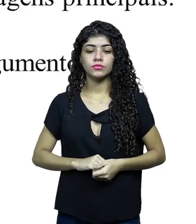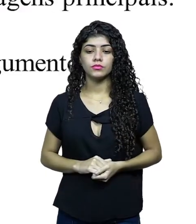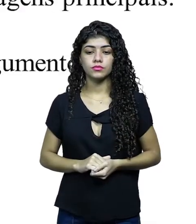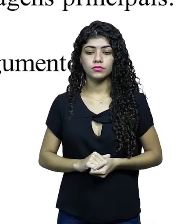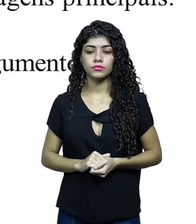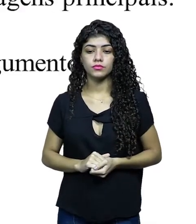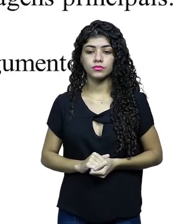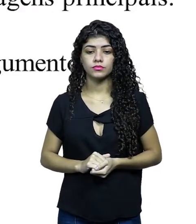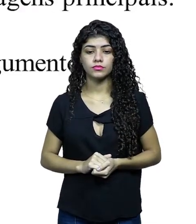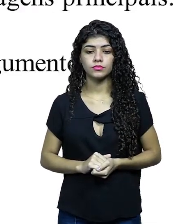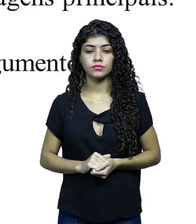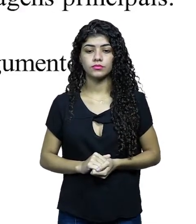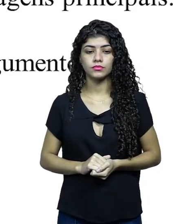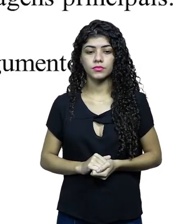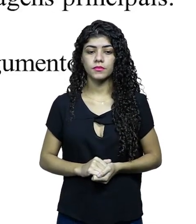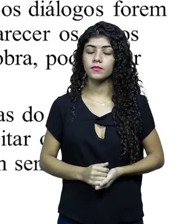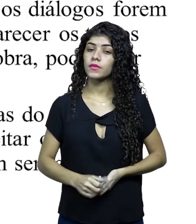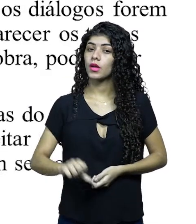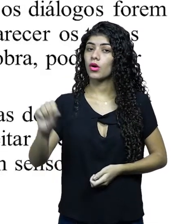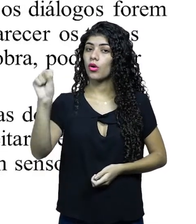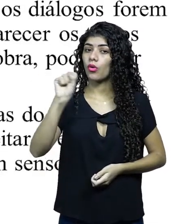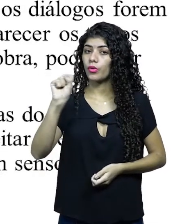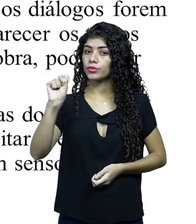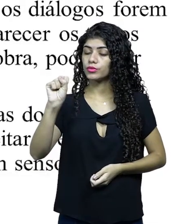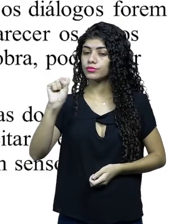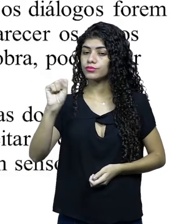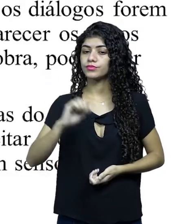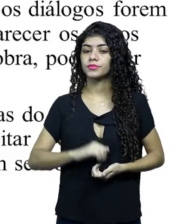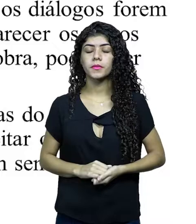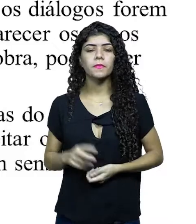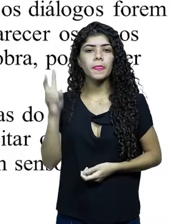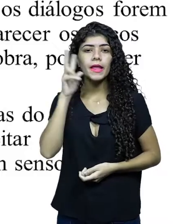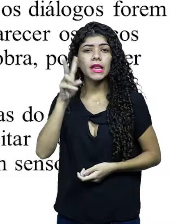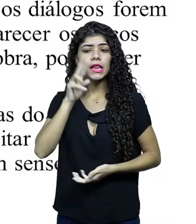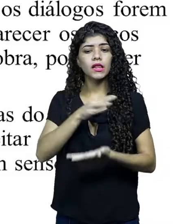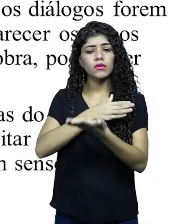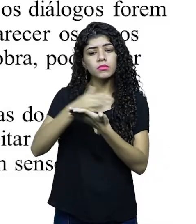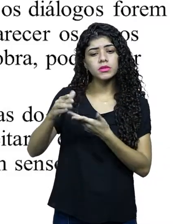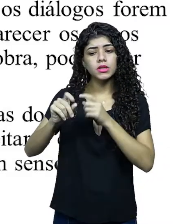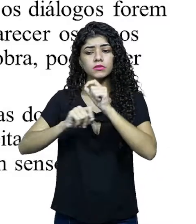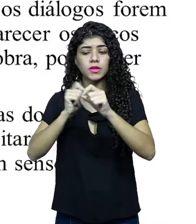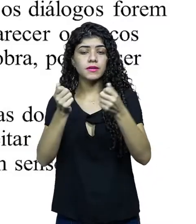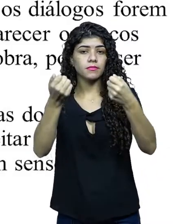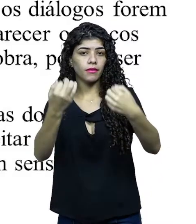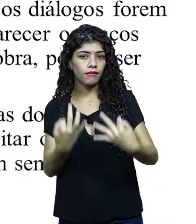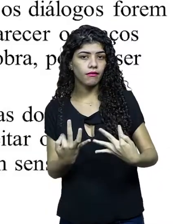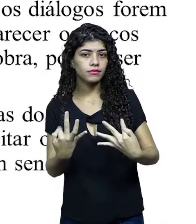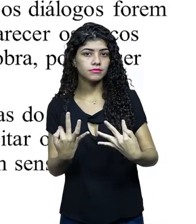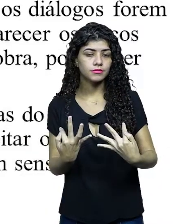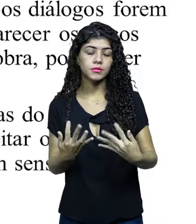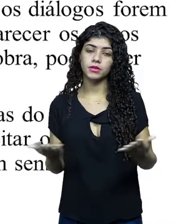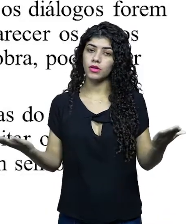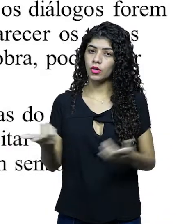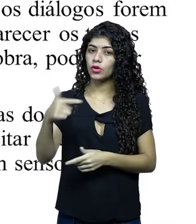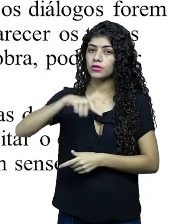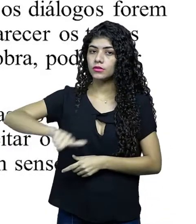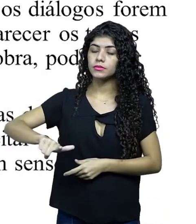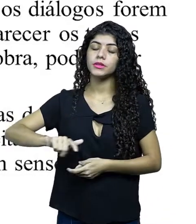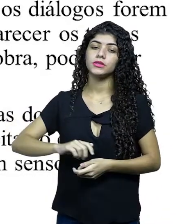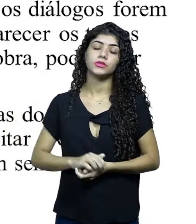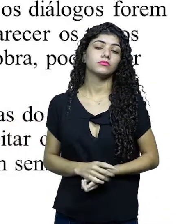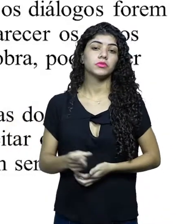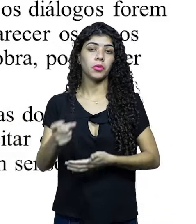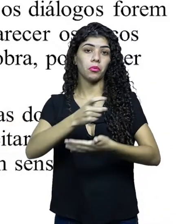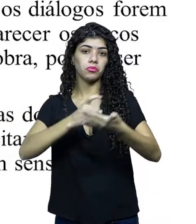Capriche na sua. O argumento. Lembram que começamos esse curso falando sobre argumento? Então, vamos lá